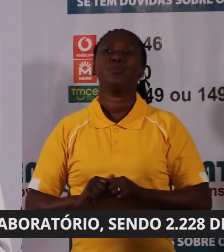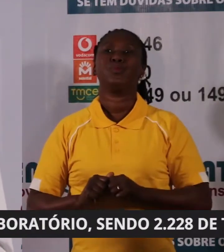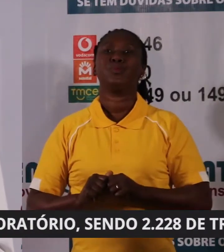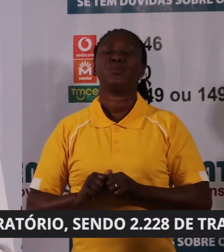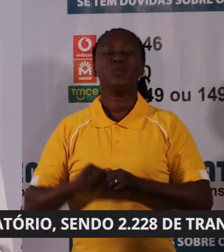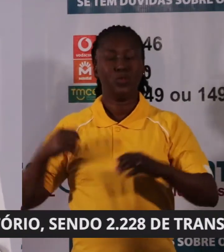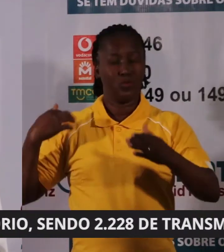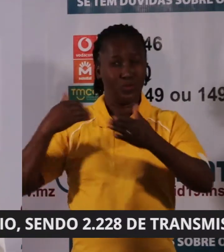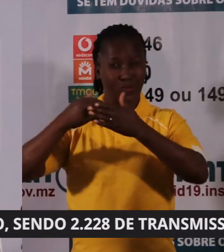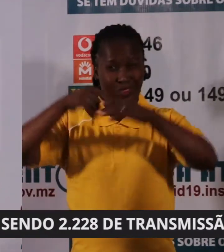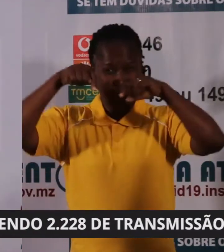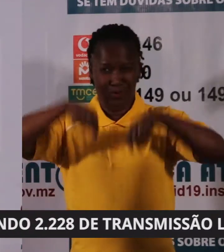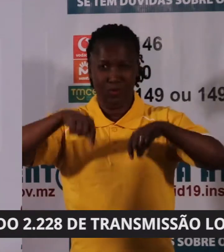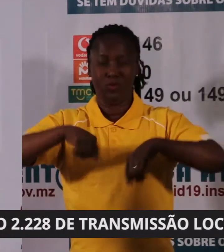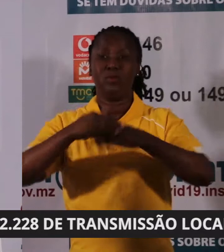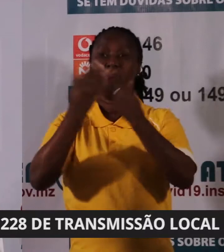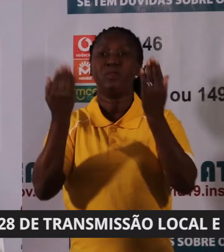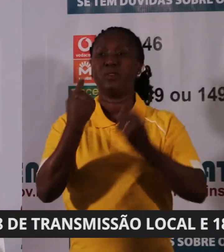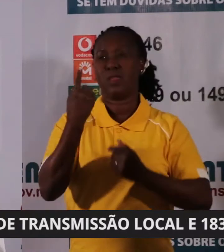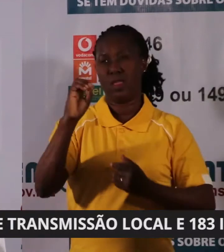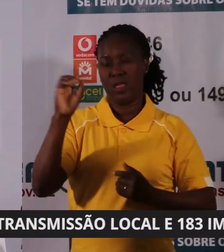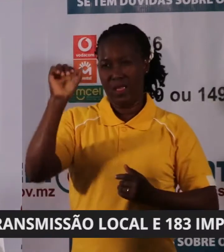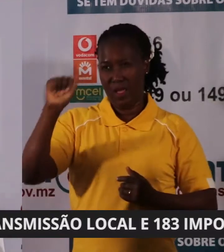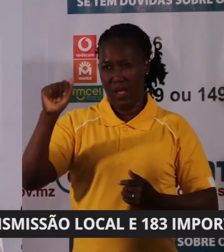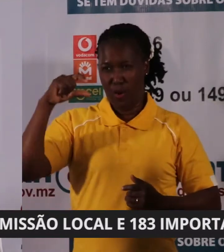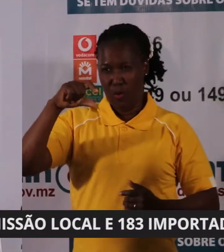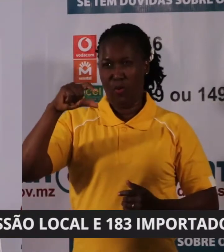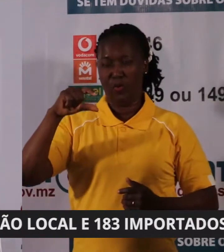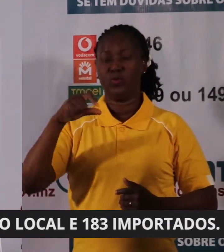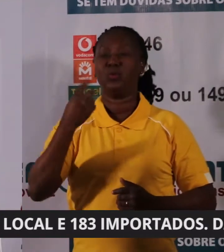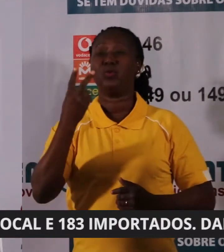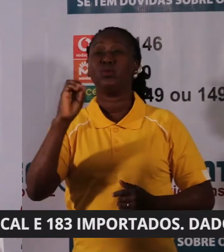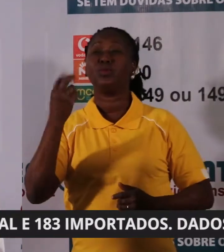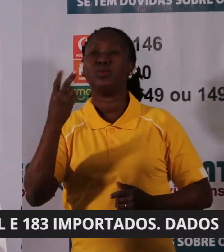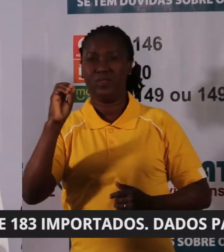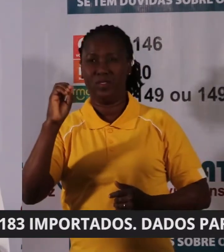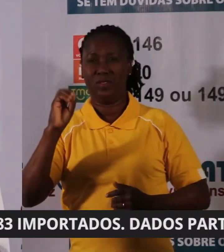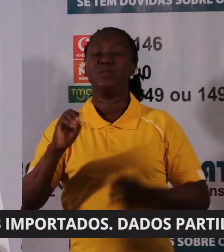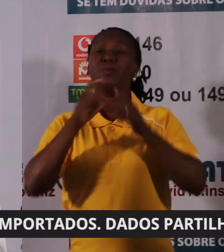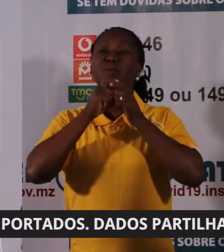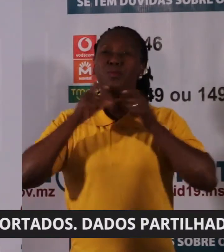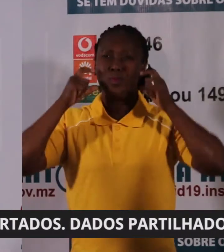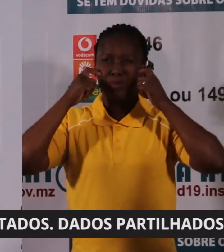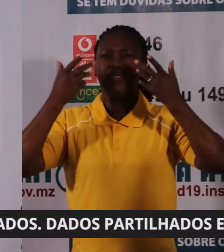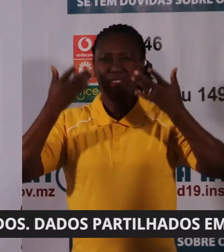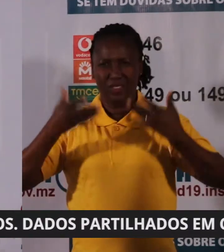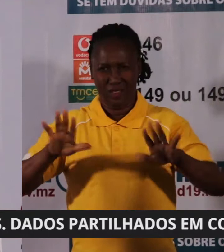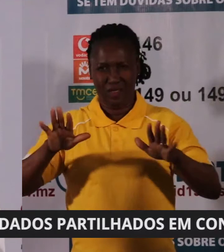de hoje, 10 de agosto de 2020, em Moçambique já testamos